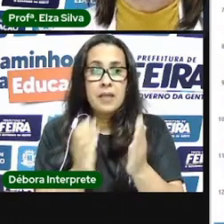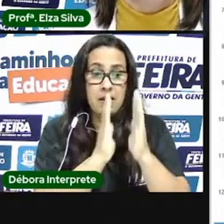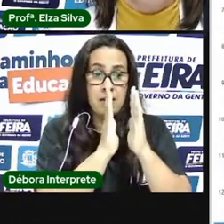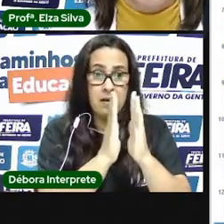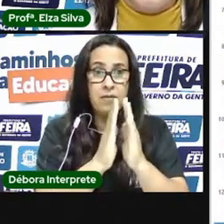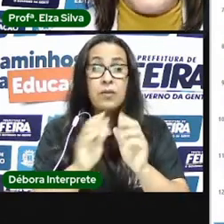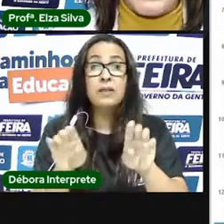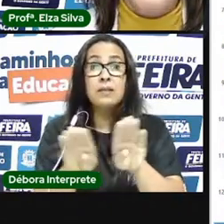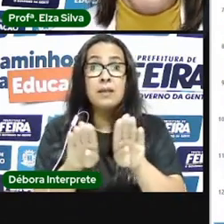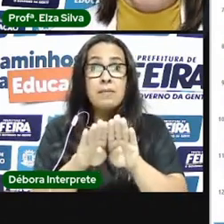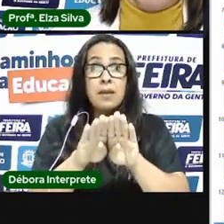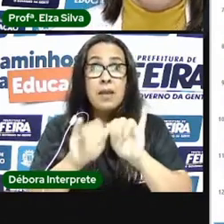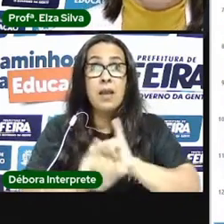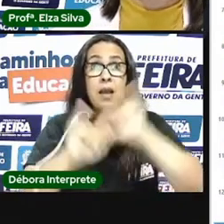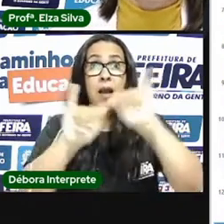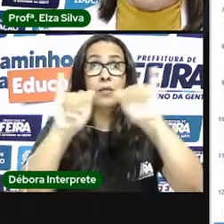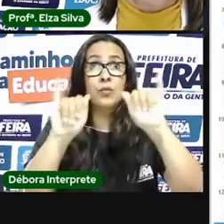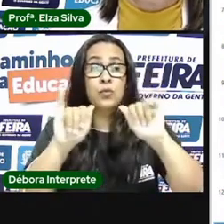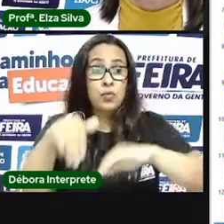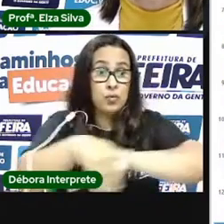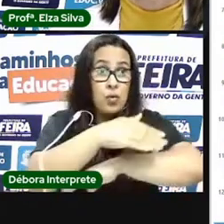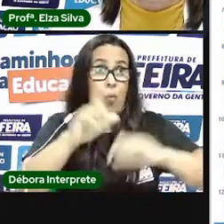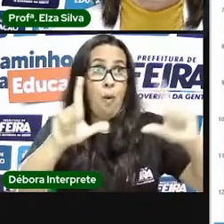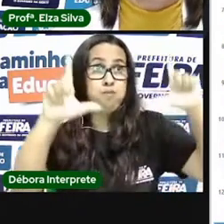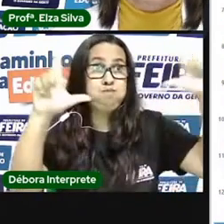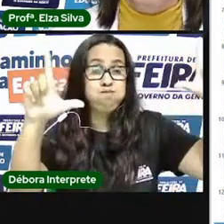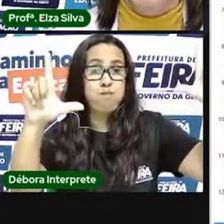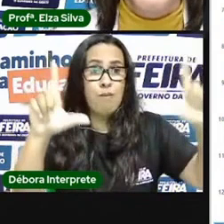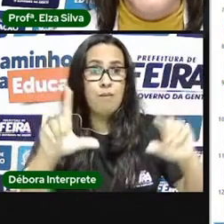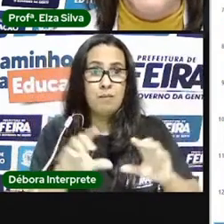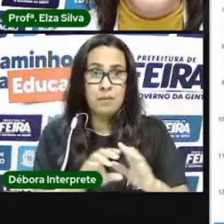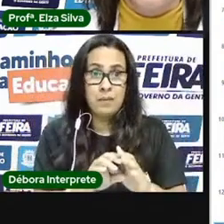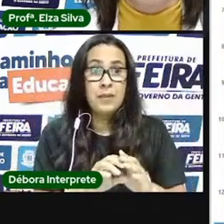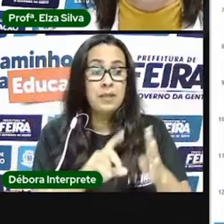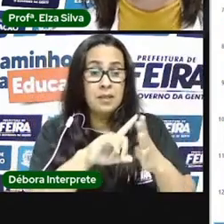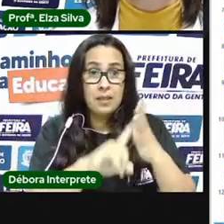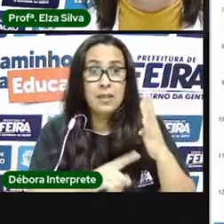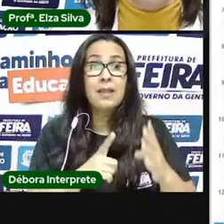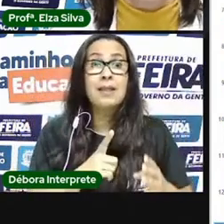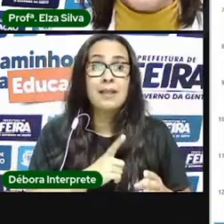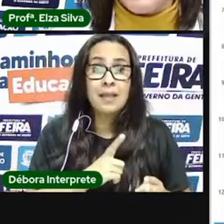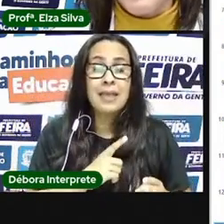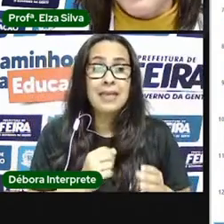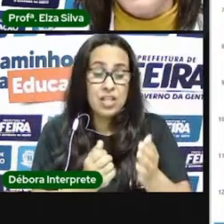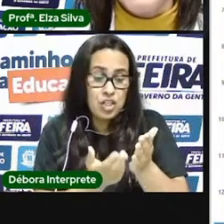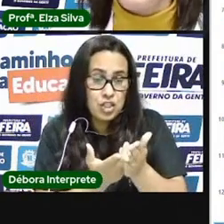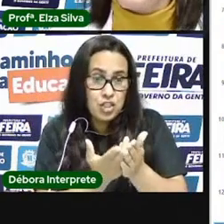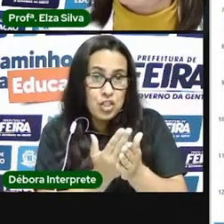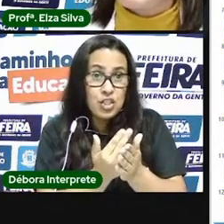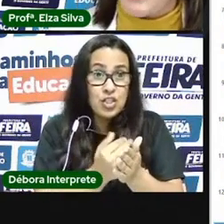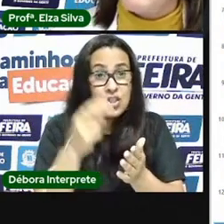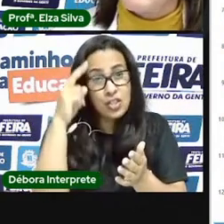e lá nessas publicações gráficas nós encontramos as tiras histórias em padrinhos os cartoons